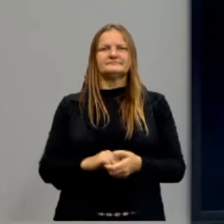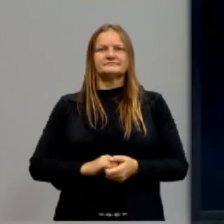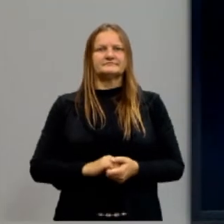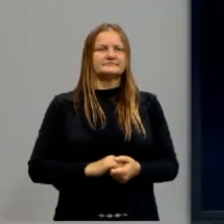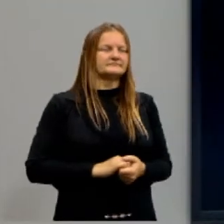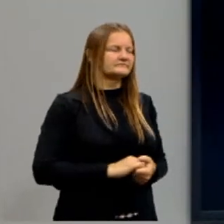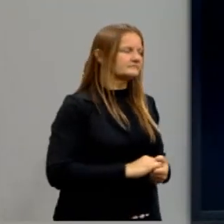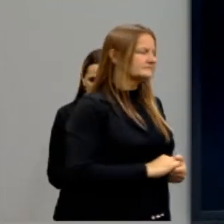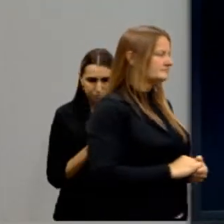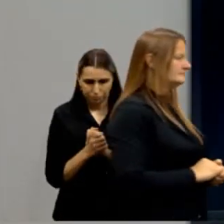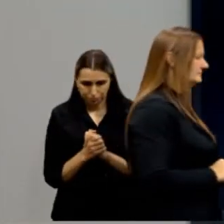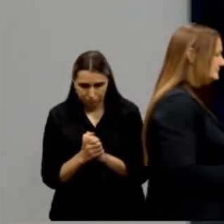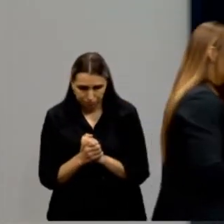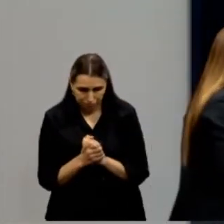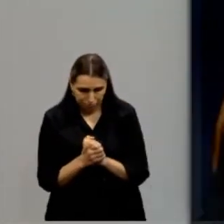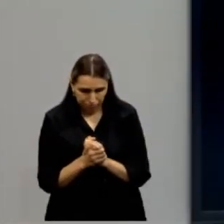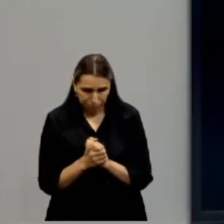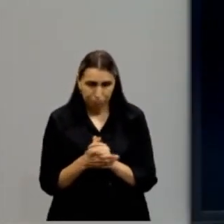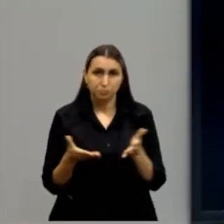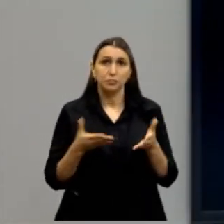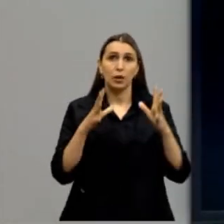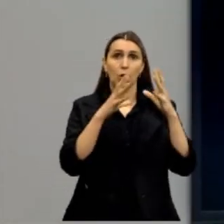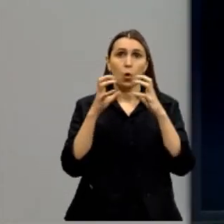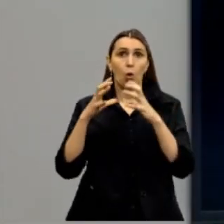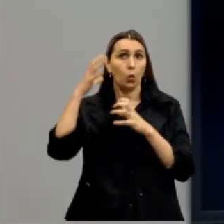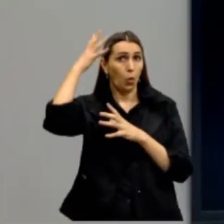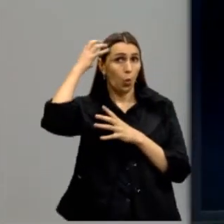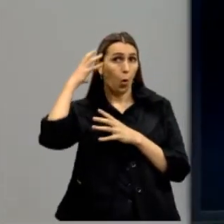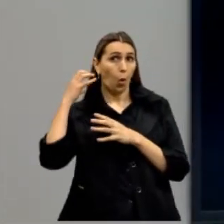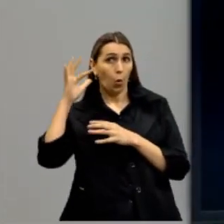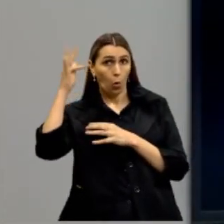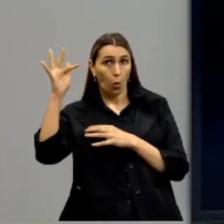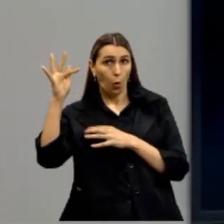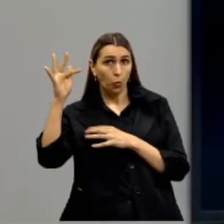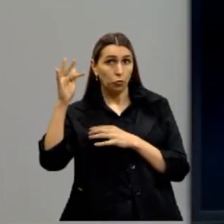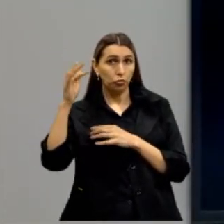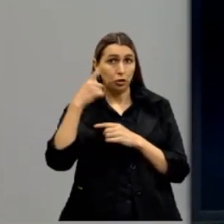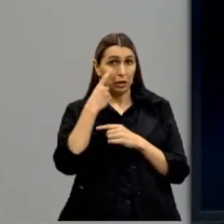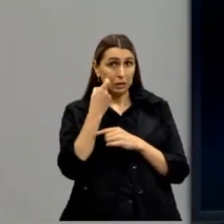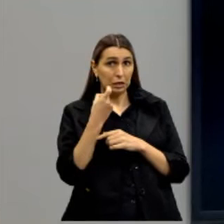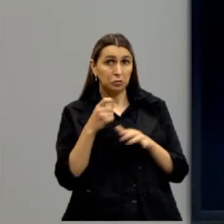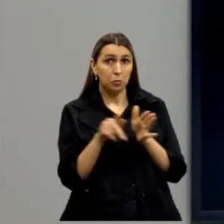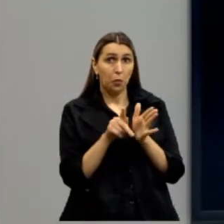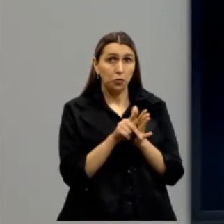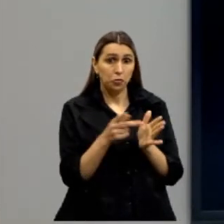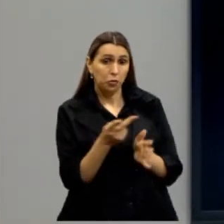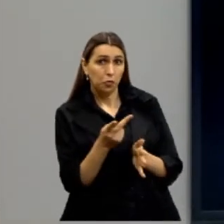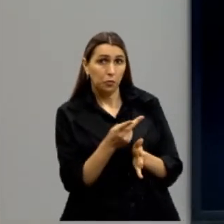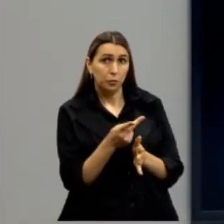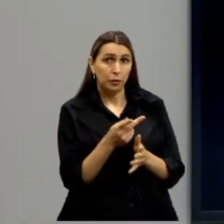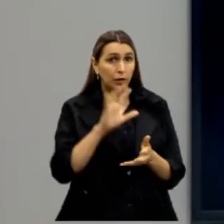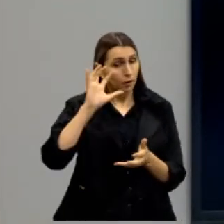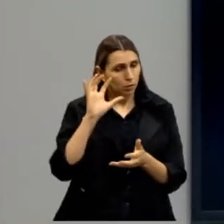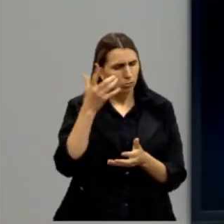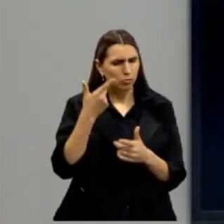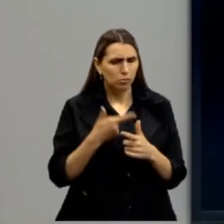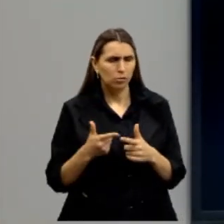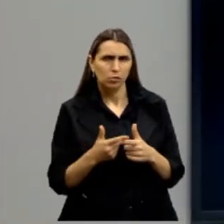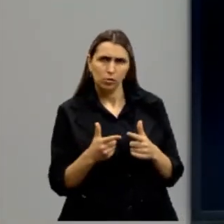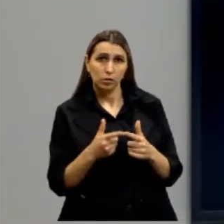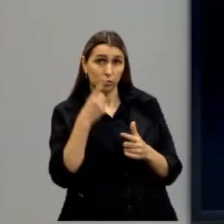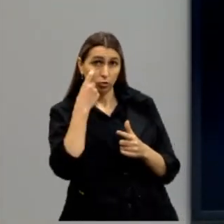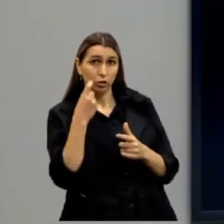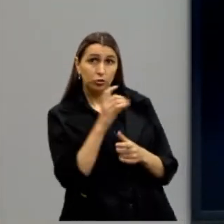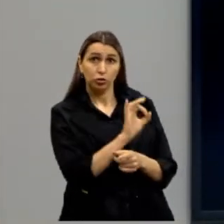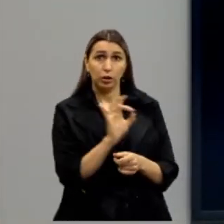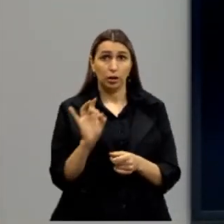aqui um conflito. Diz Rousseau, há conflitos de interesses. E para sanarmos, resolvermos os problemas desses conflitos de